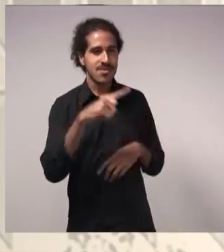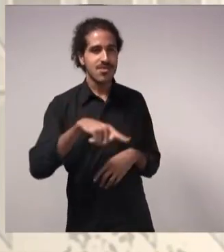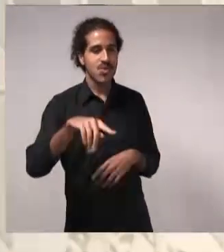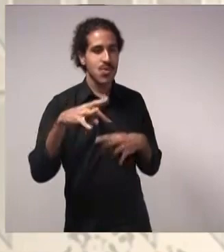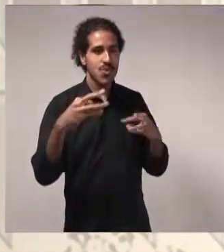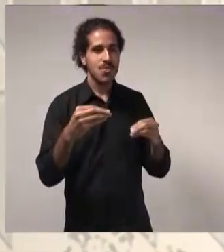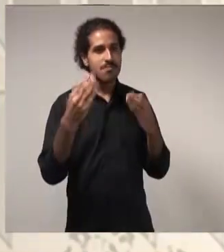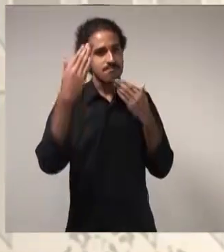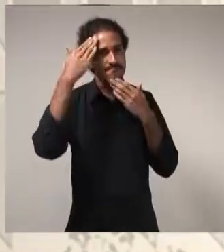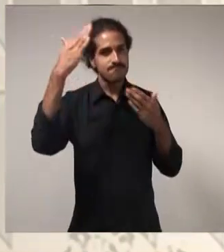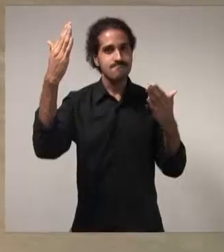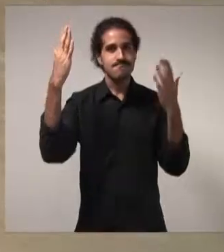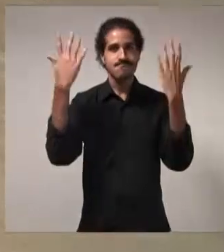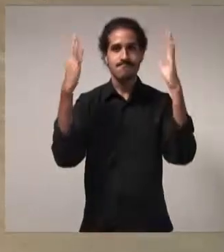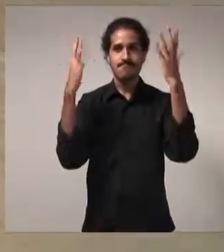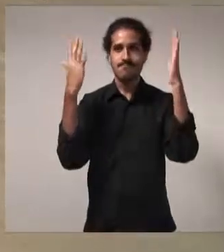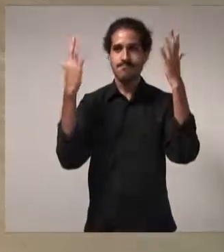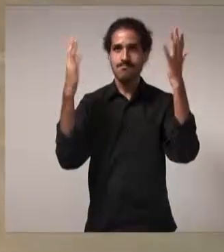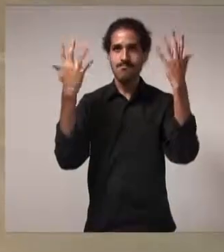Obrigado. Obrigado.